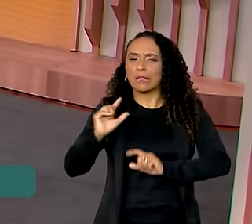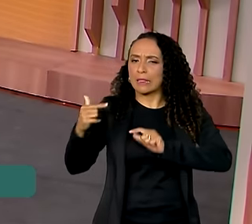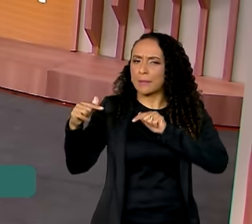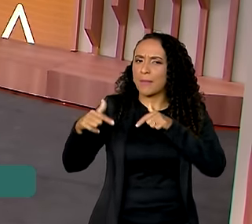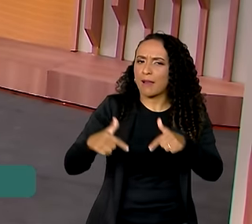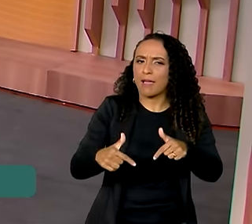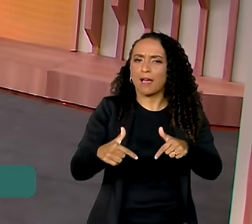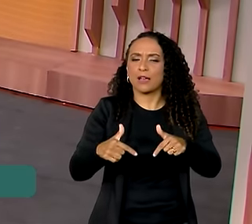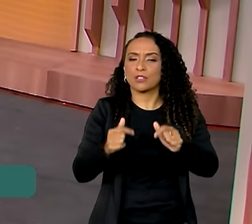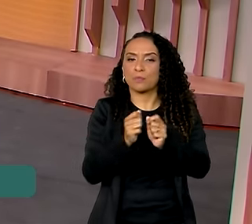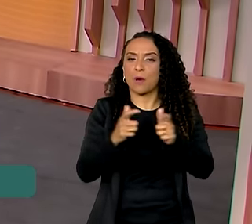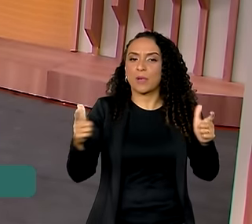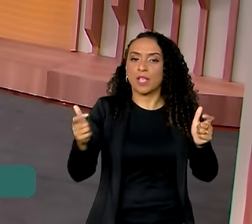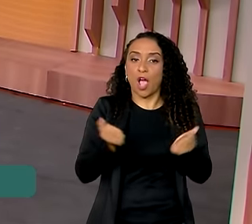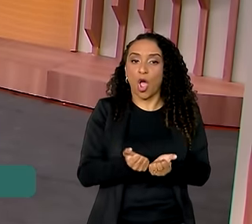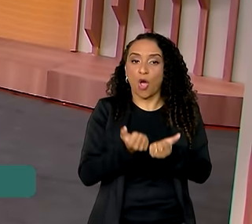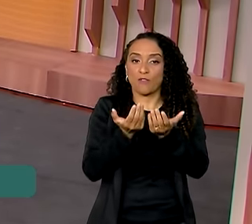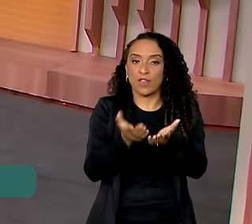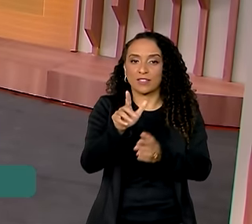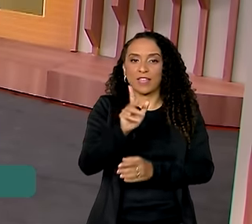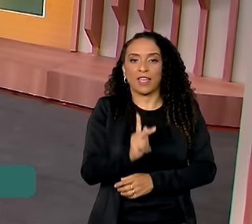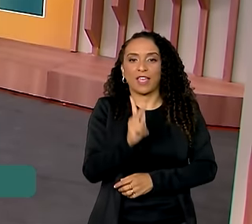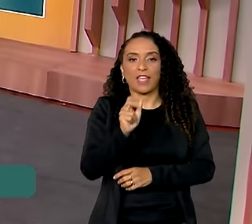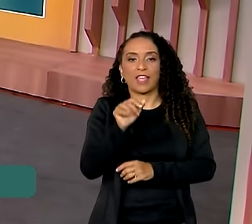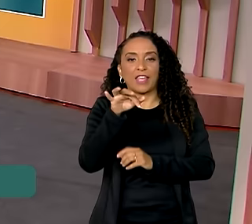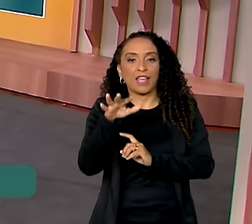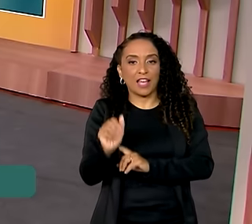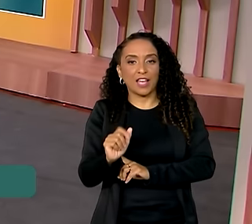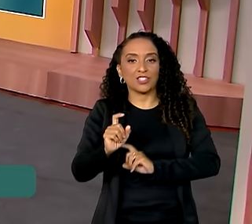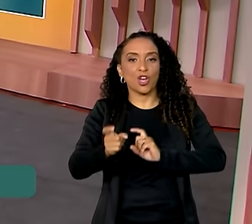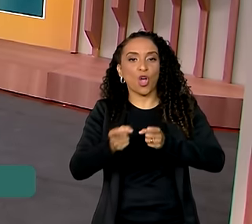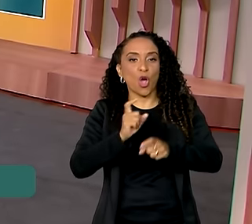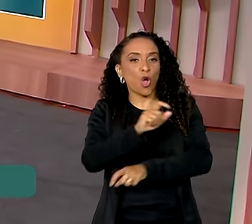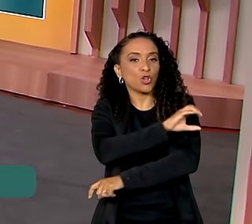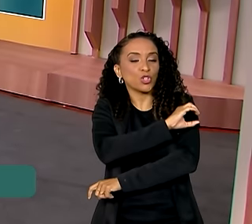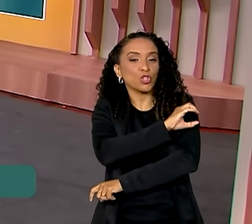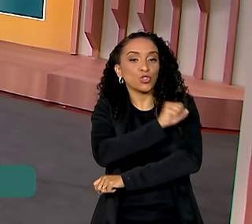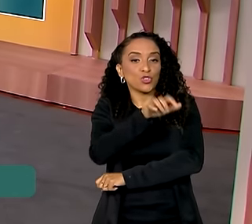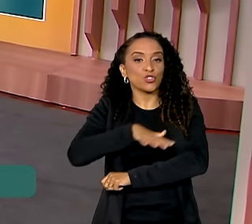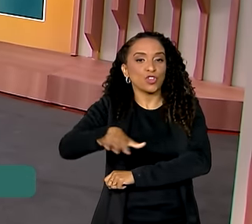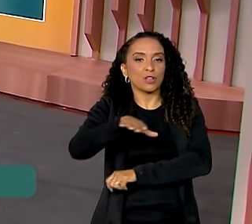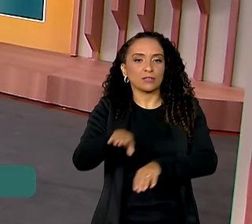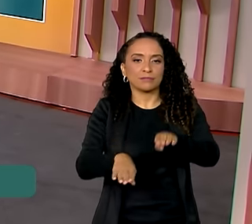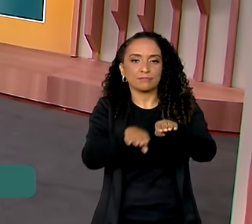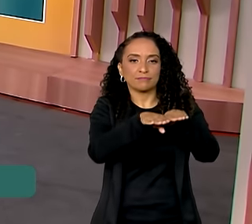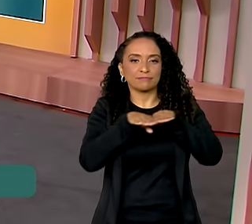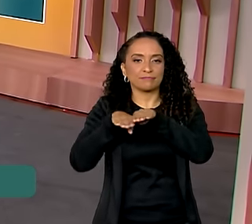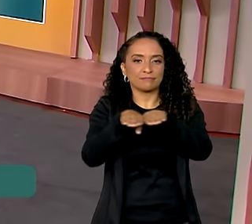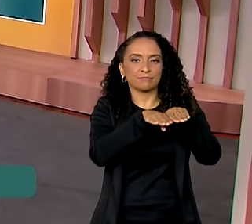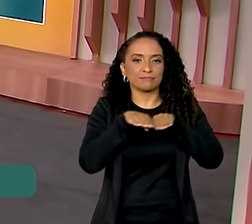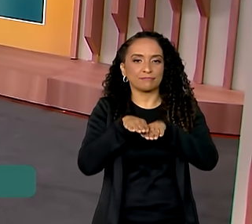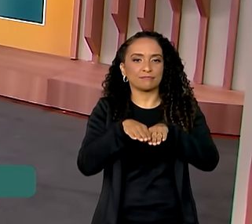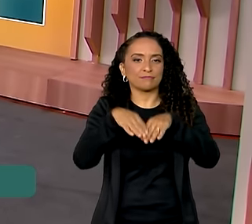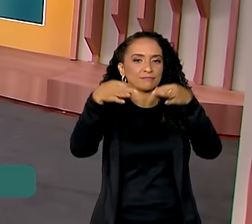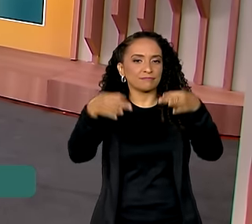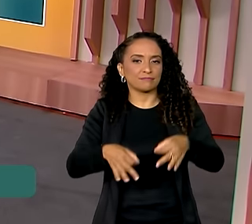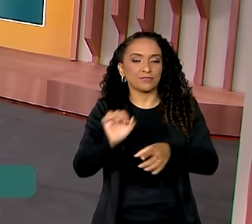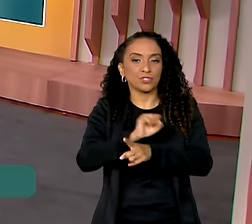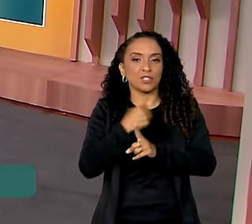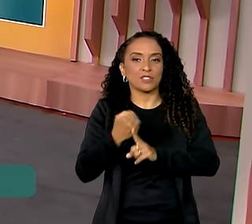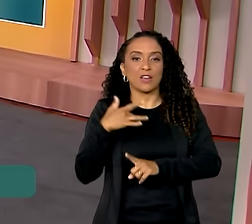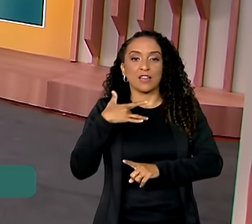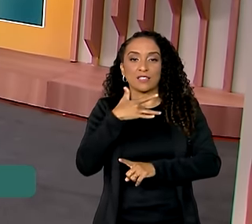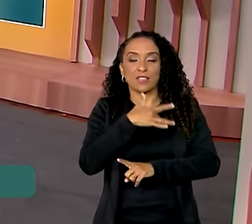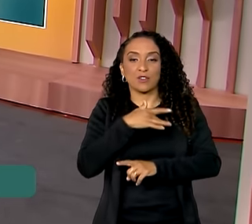trabalhado para aumentar essa oferta é Cátia Souto, coordenadora-geral de Equidade e Determinantes Sociais